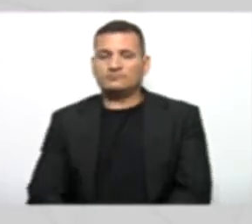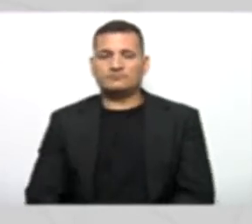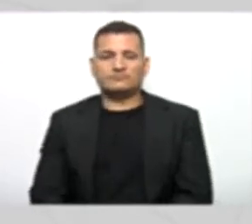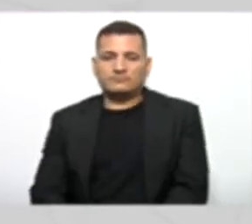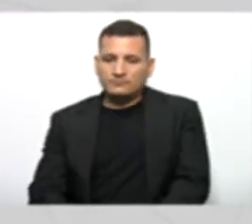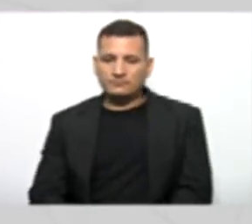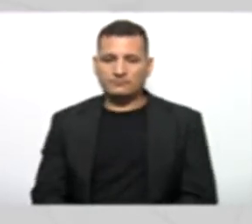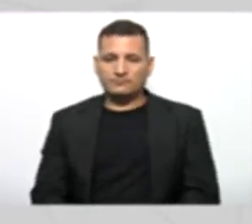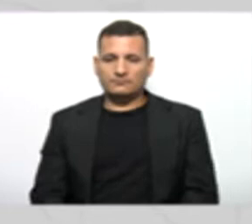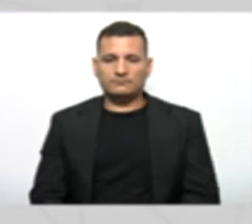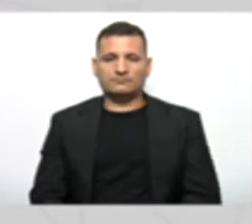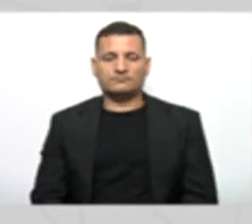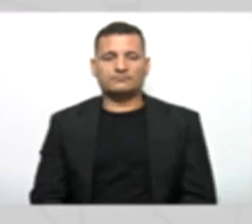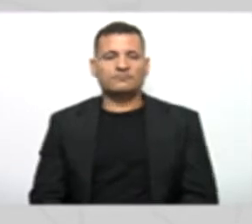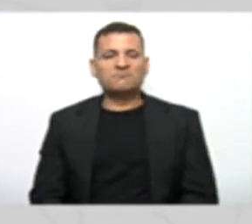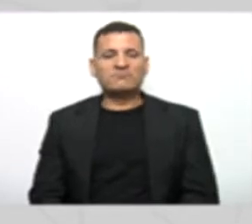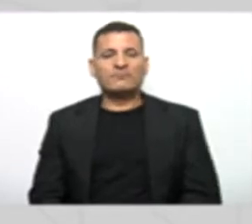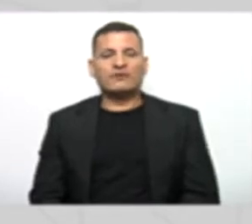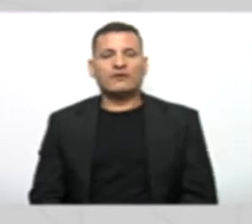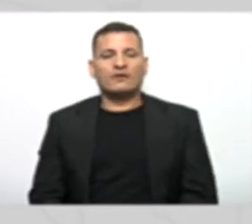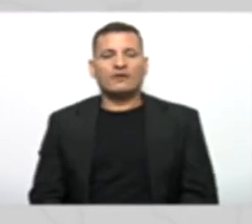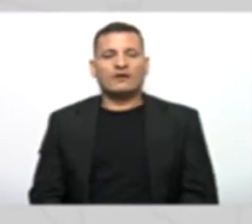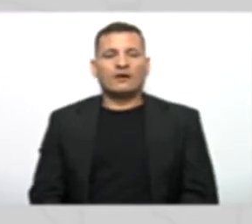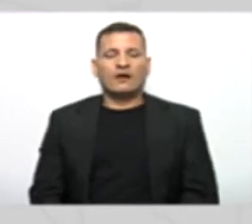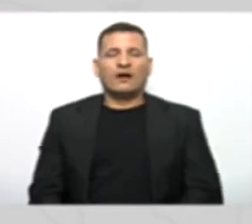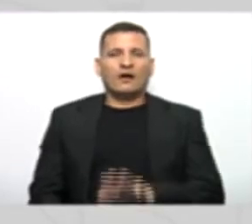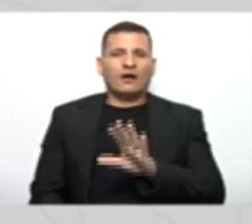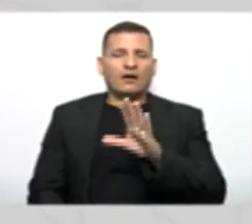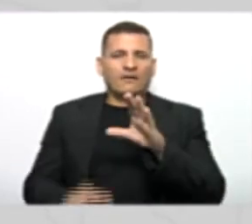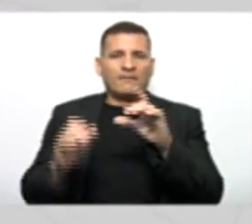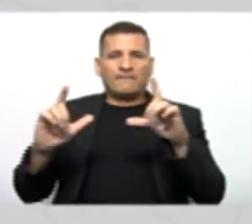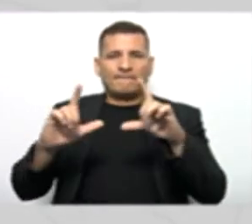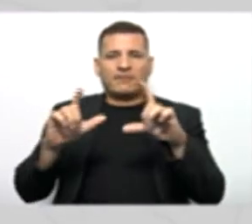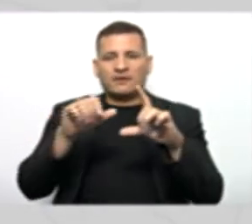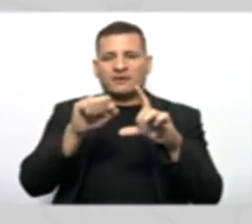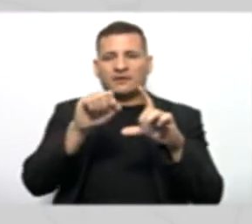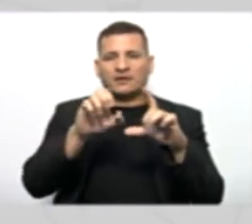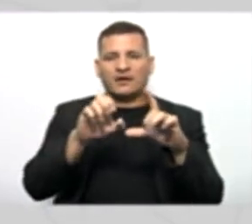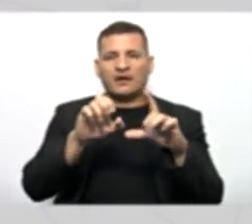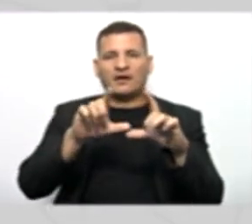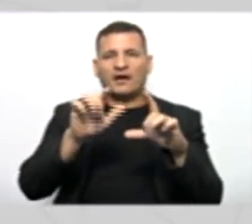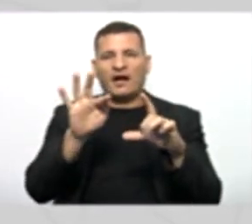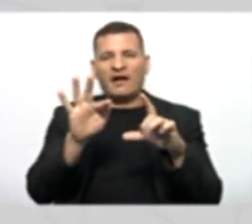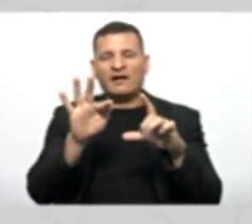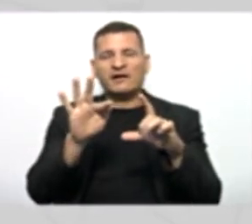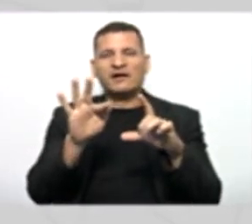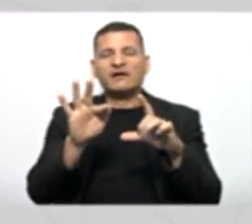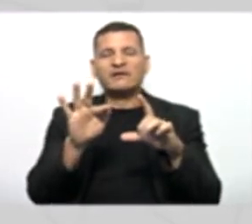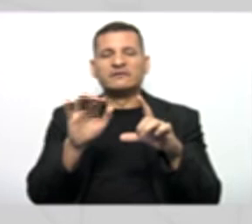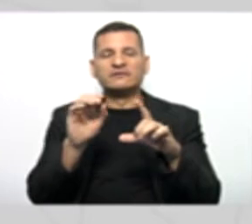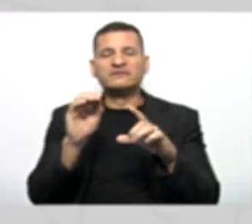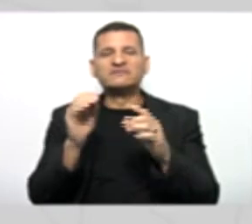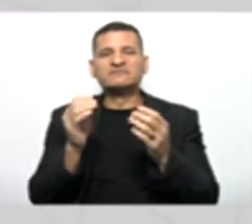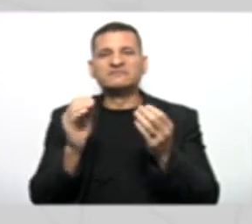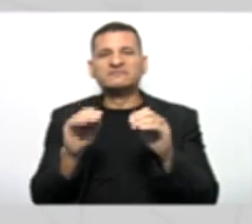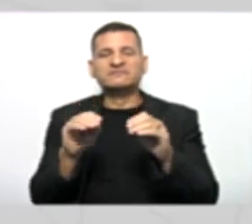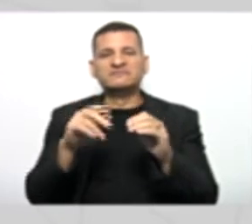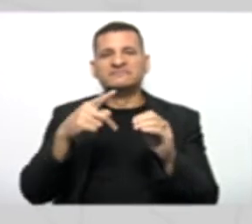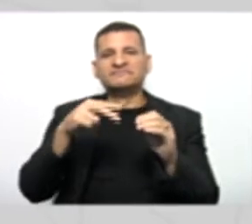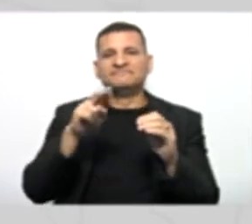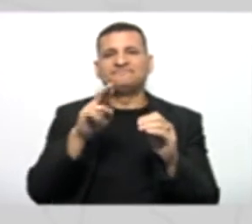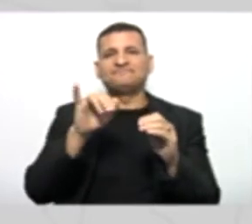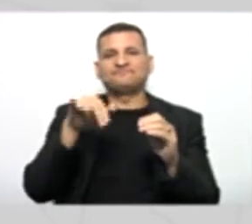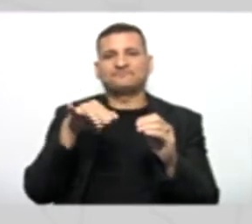Ok? Dentro desse selfie você vai colocar um print para mostrar cada uma das informações que você